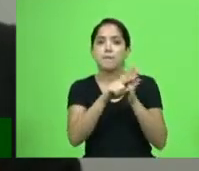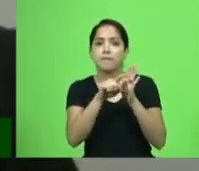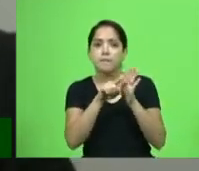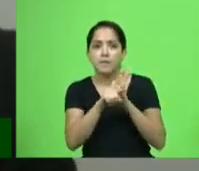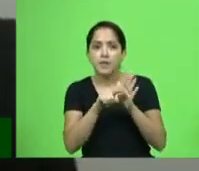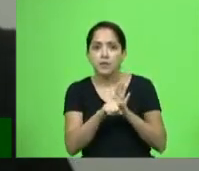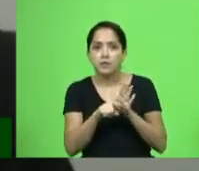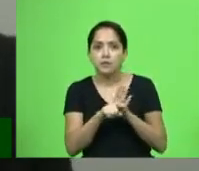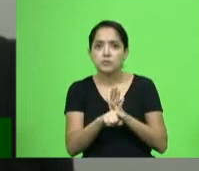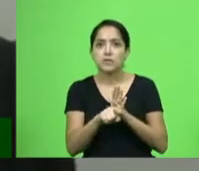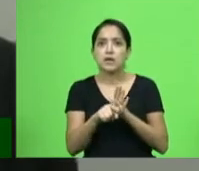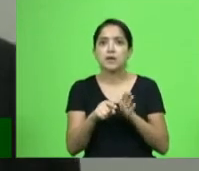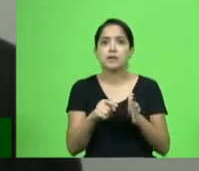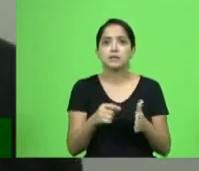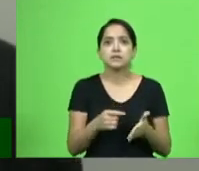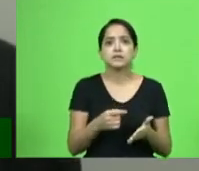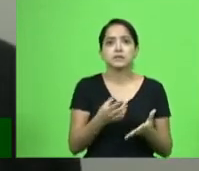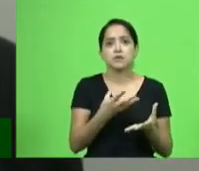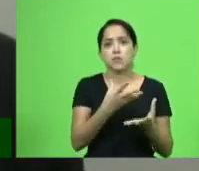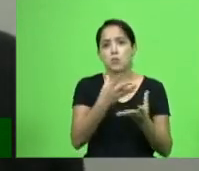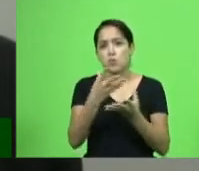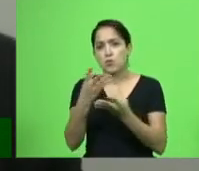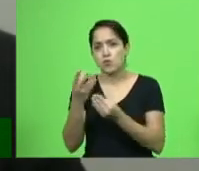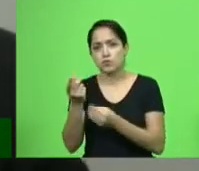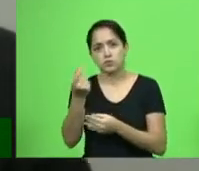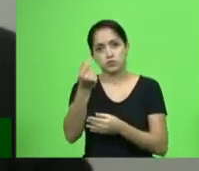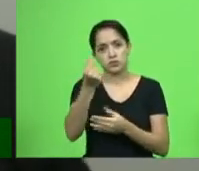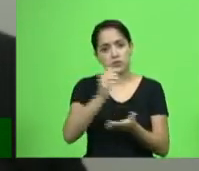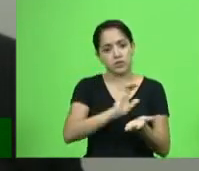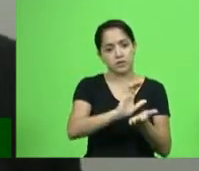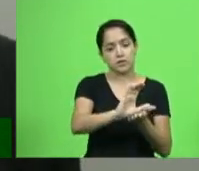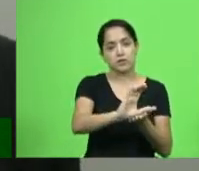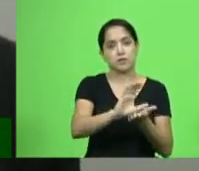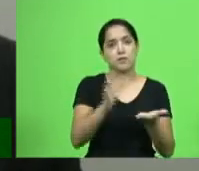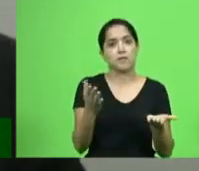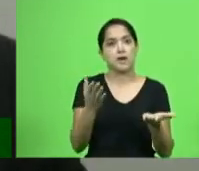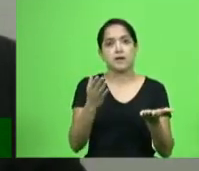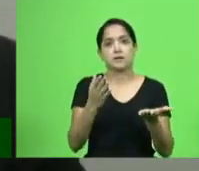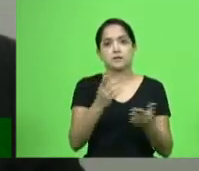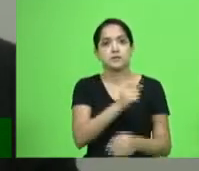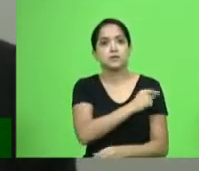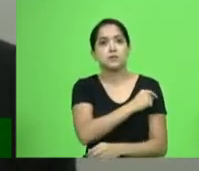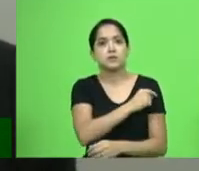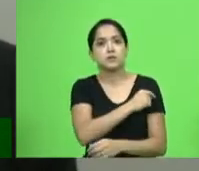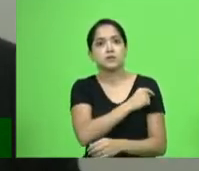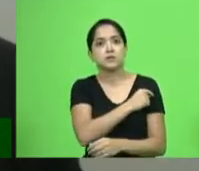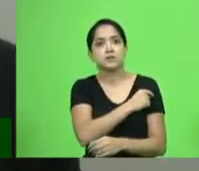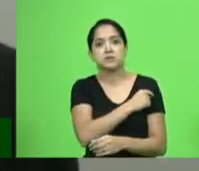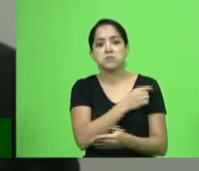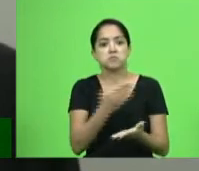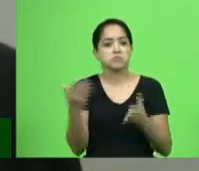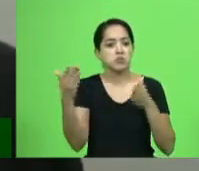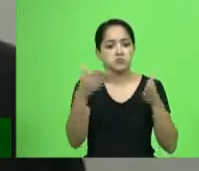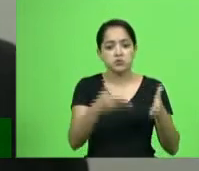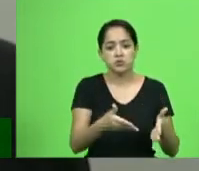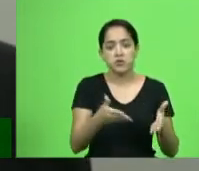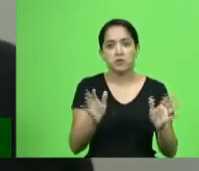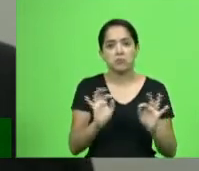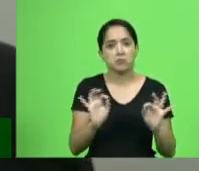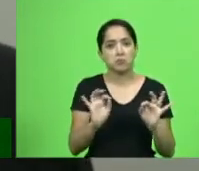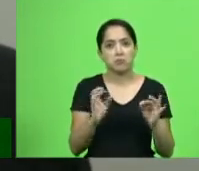vida, são milhões de recursos aplicados e, de repente, a imunização não está vindo a contempo.